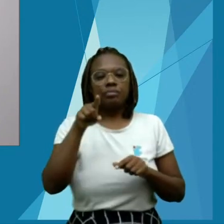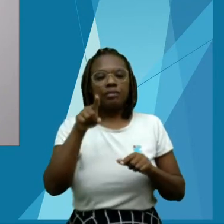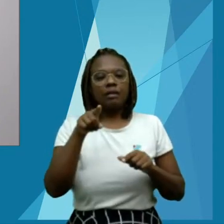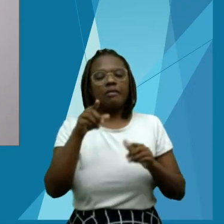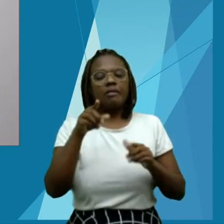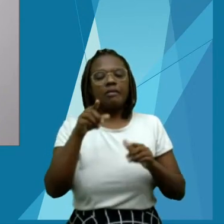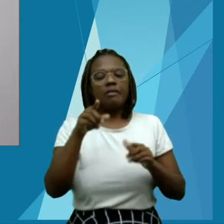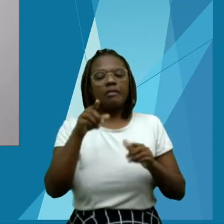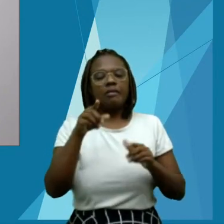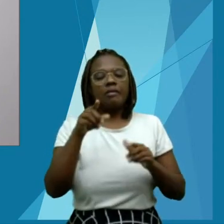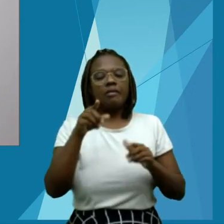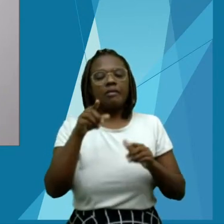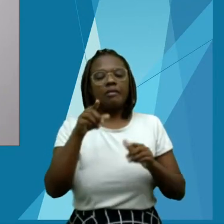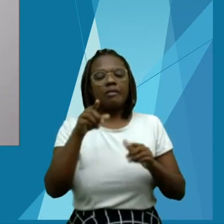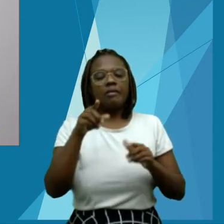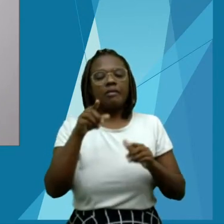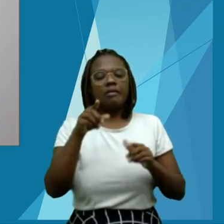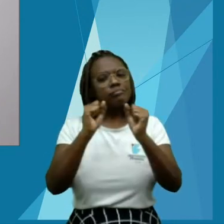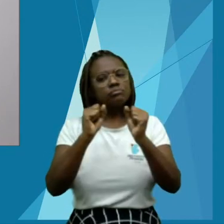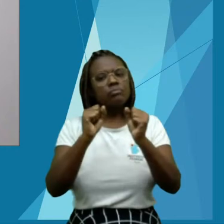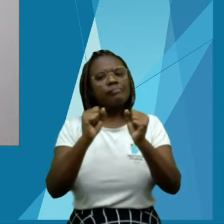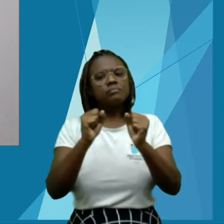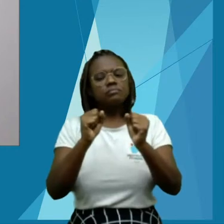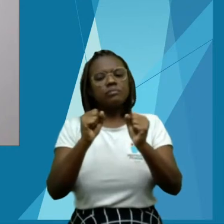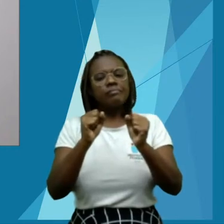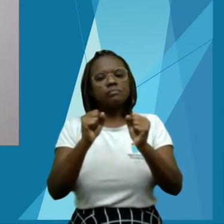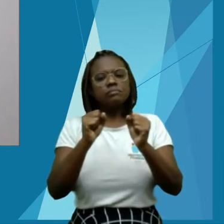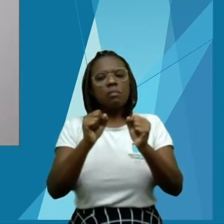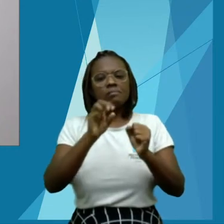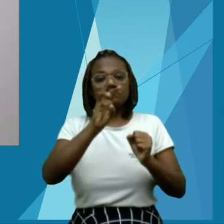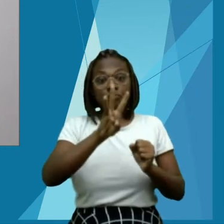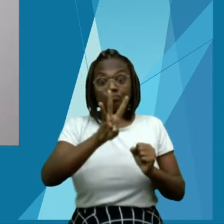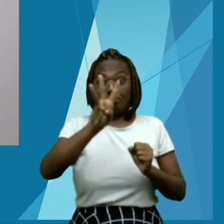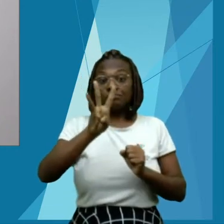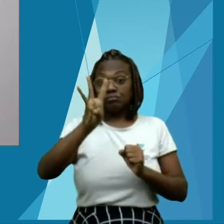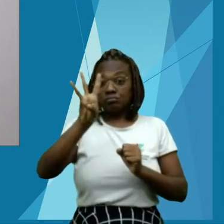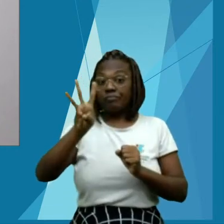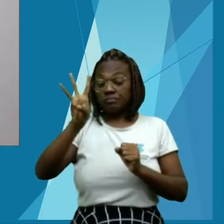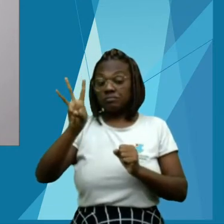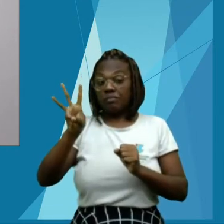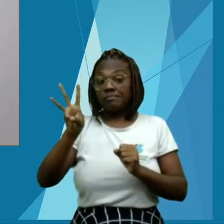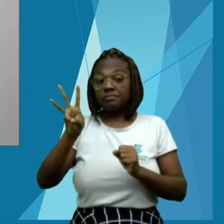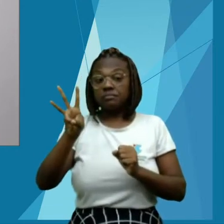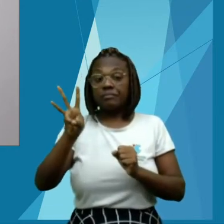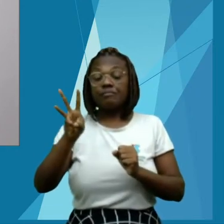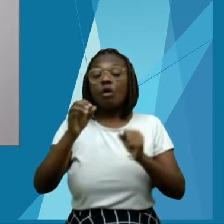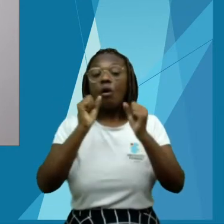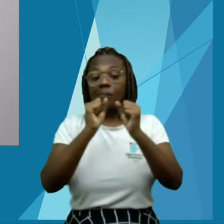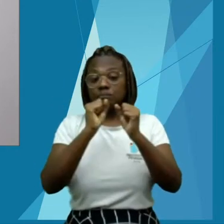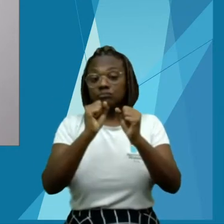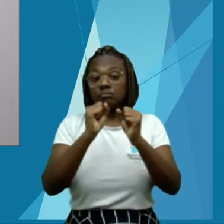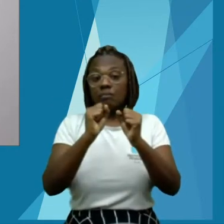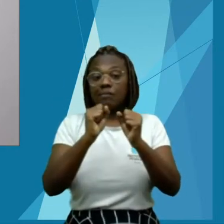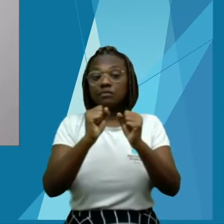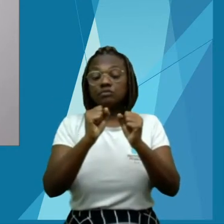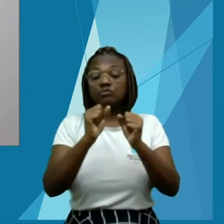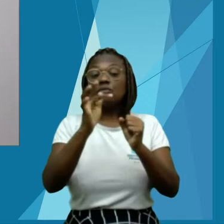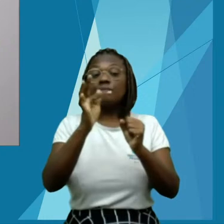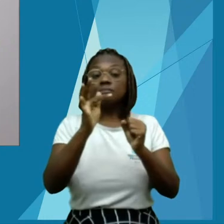ou você pode colocar no Google Criação de Peixe Palhaço e vai aparecer vários sites, Amazon,